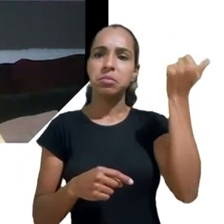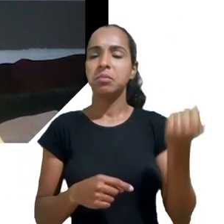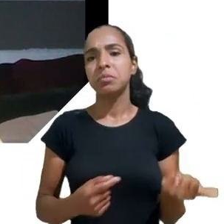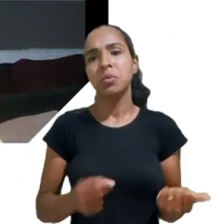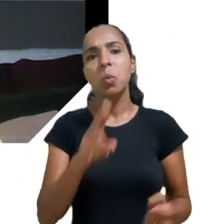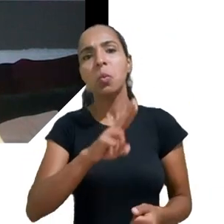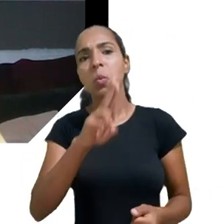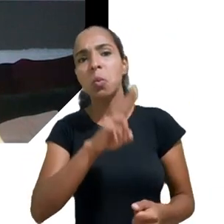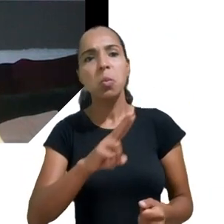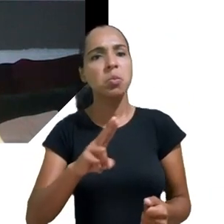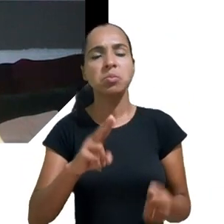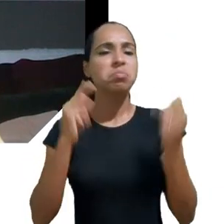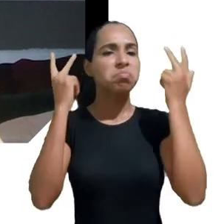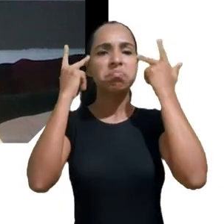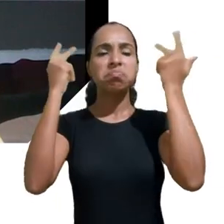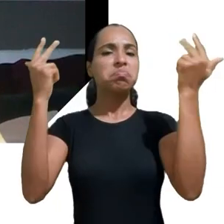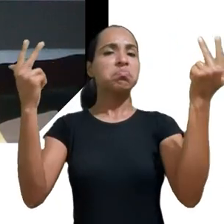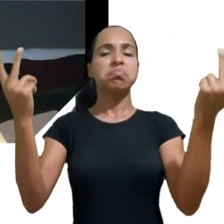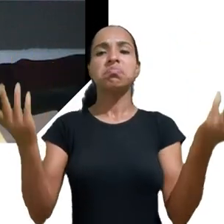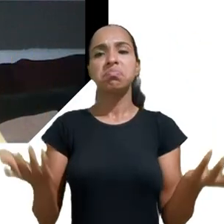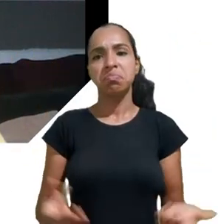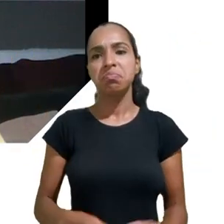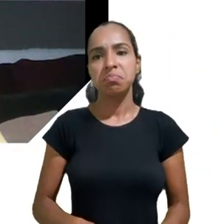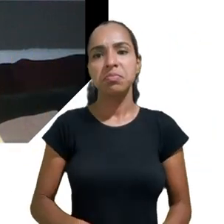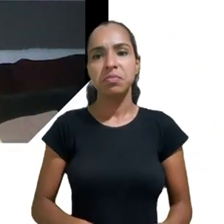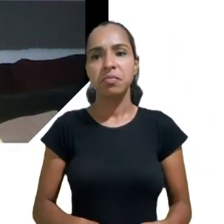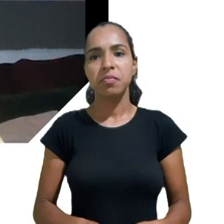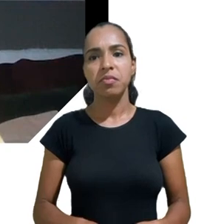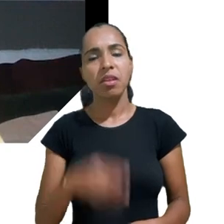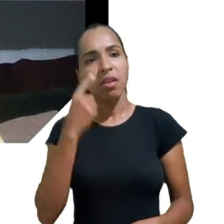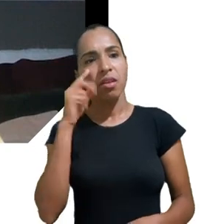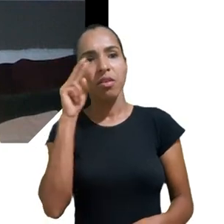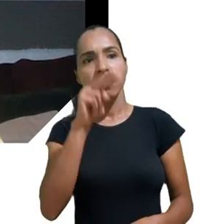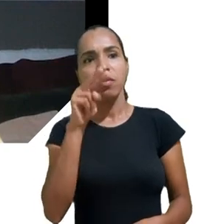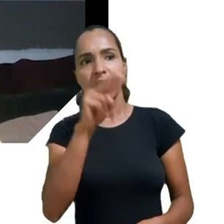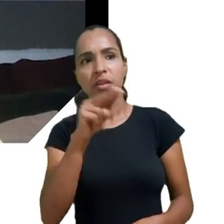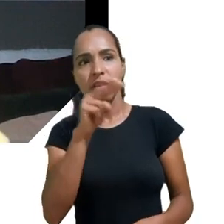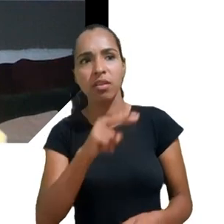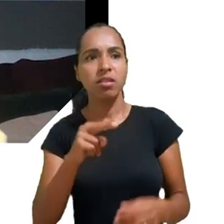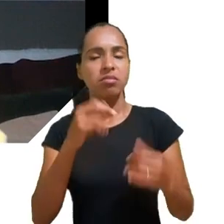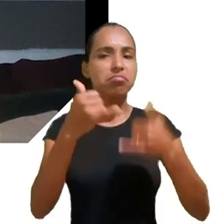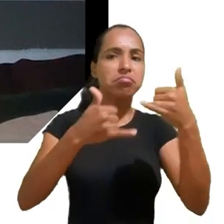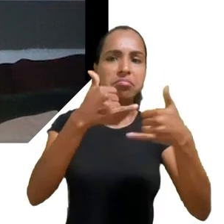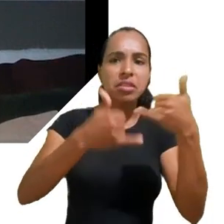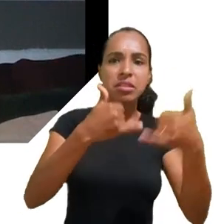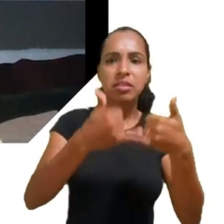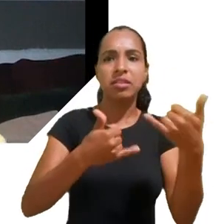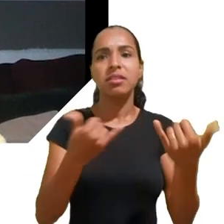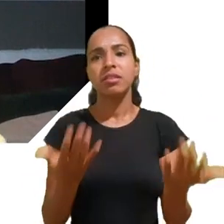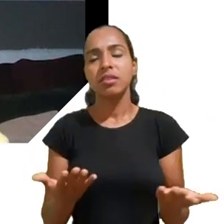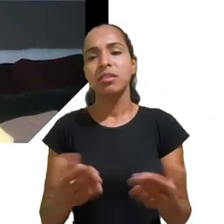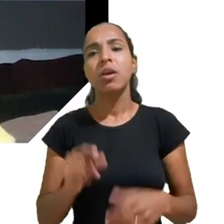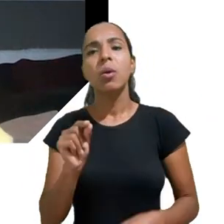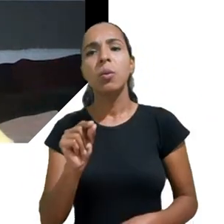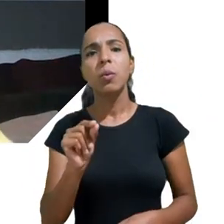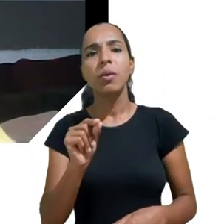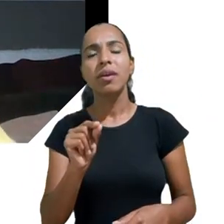gente vê publicidades como Advergame, que é o uso de joguinhos, né?